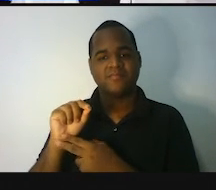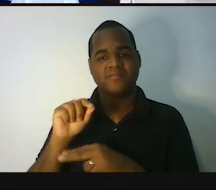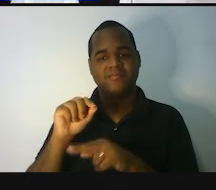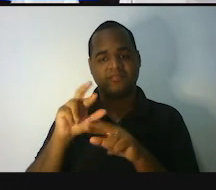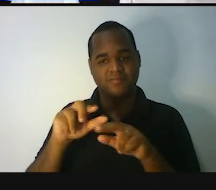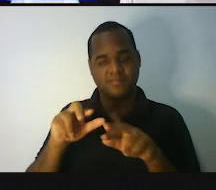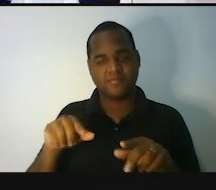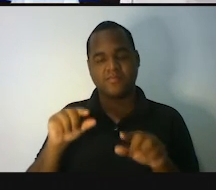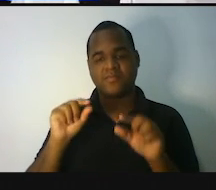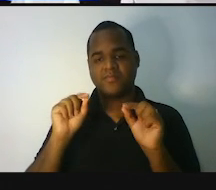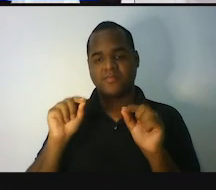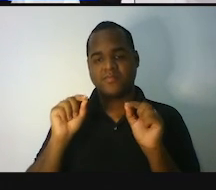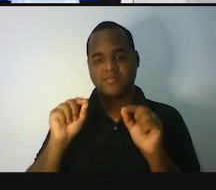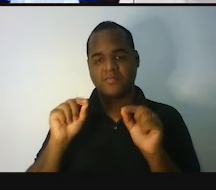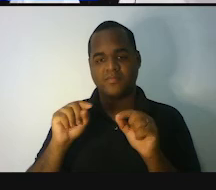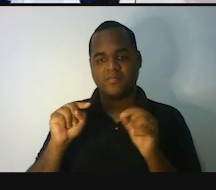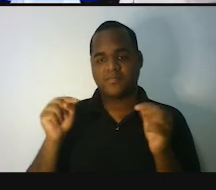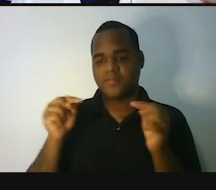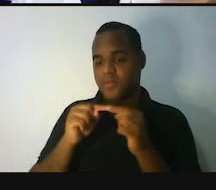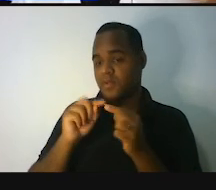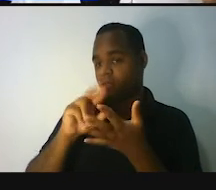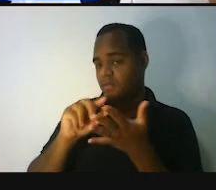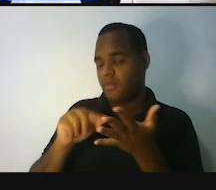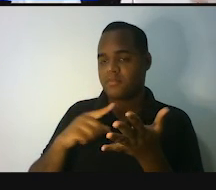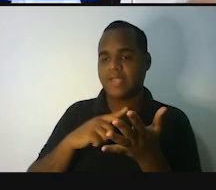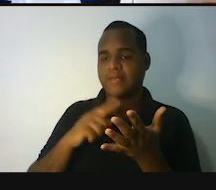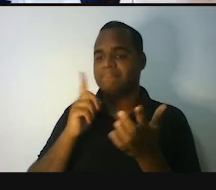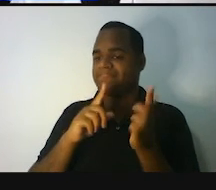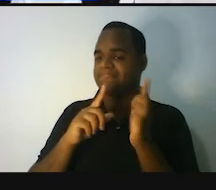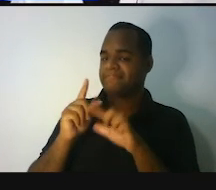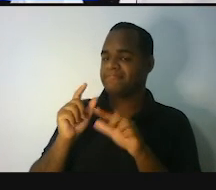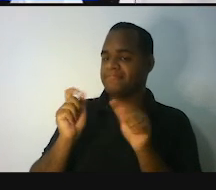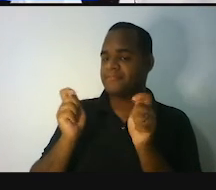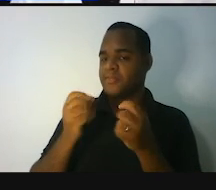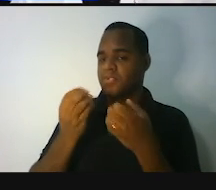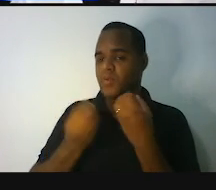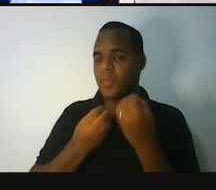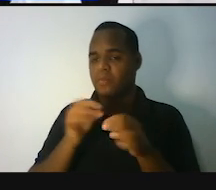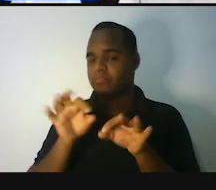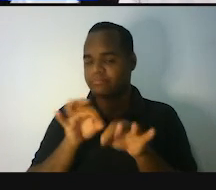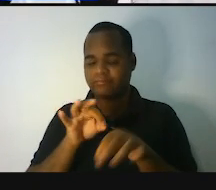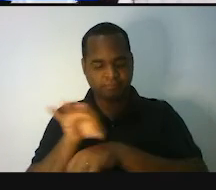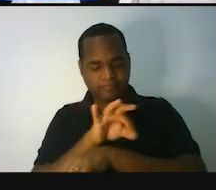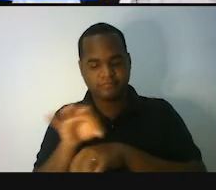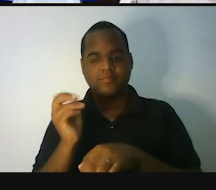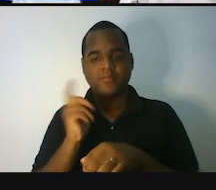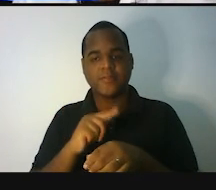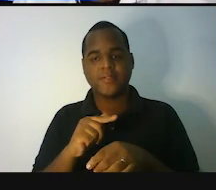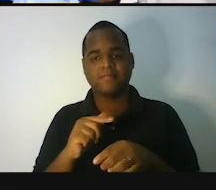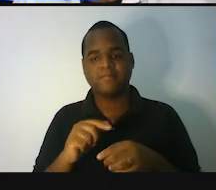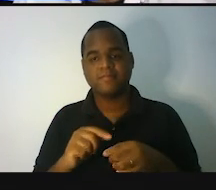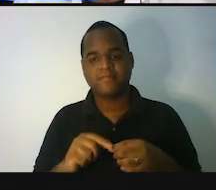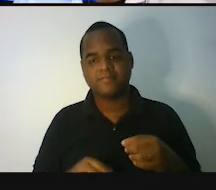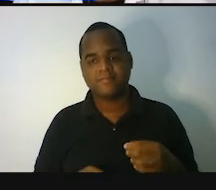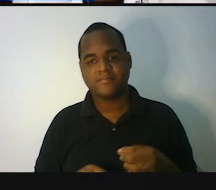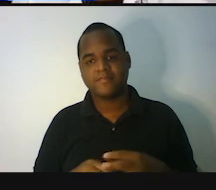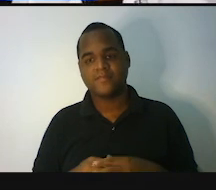medida. Sistema de medida é só maneiras de como as coisas são medidas, tá?